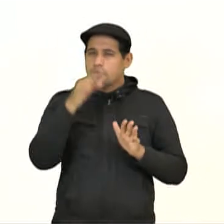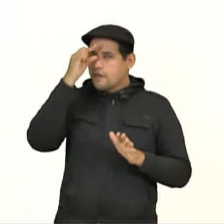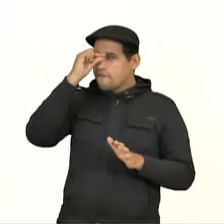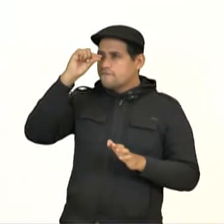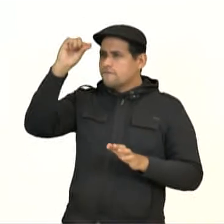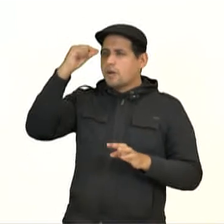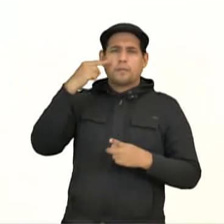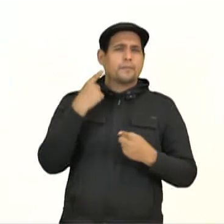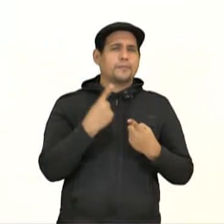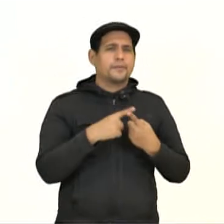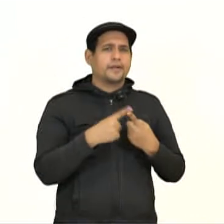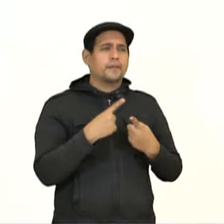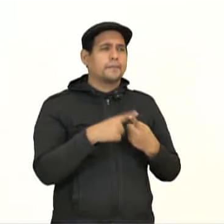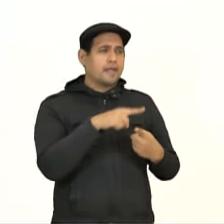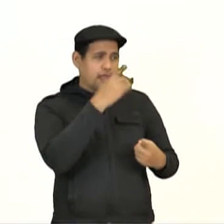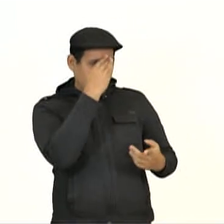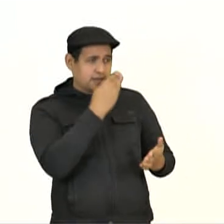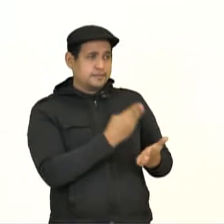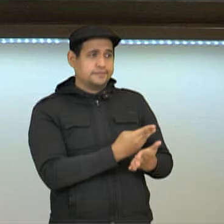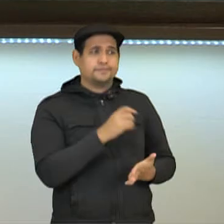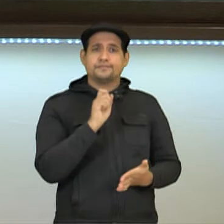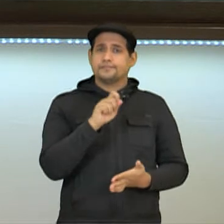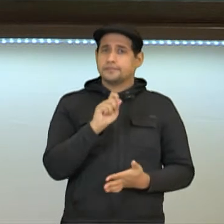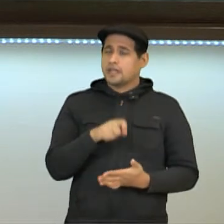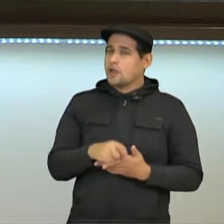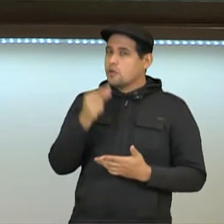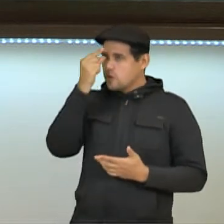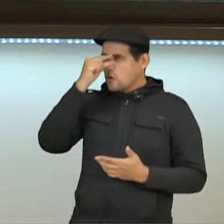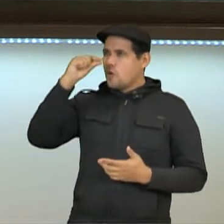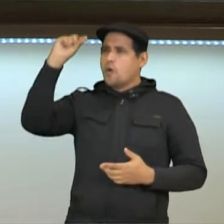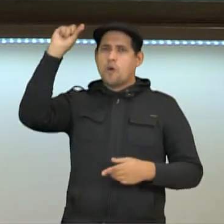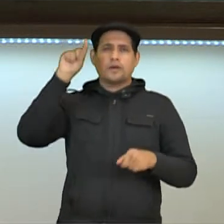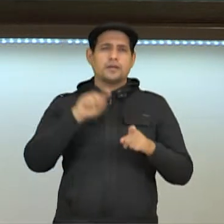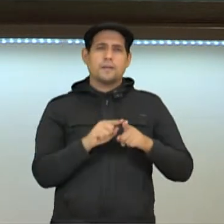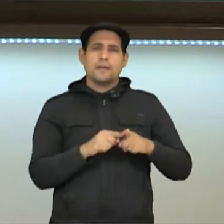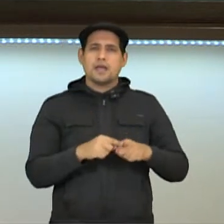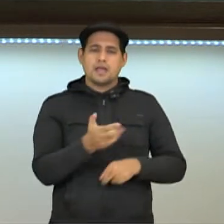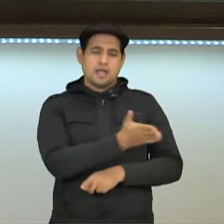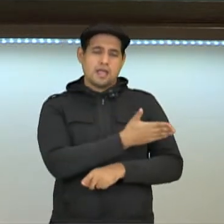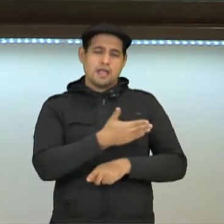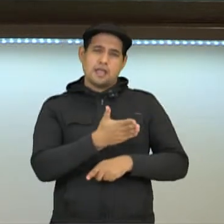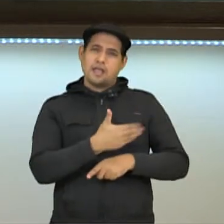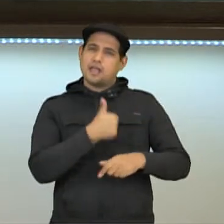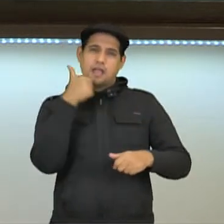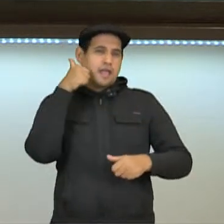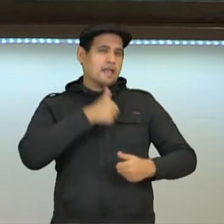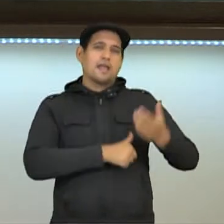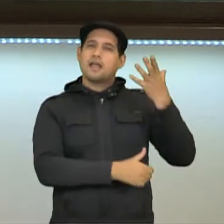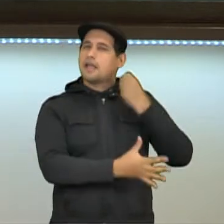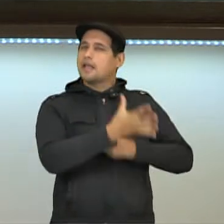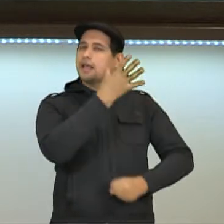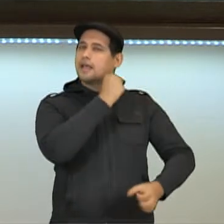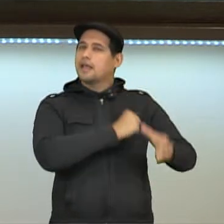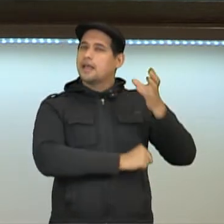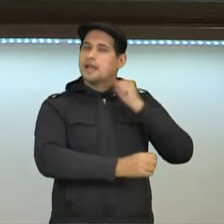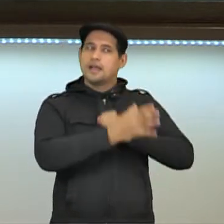unicórnio. Por quê? Porque eles acreditavam em unicórnios, sereias, em monstros imensos. Isso fazia parte desse imaginário